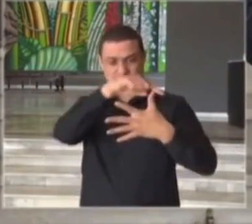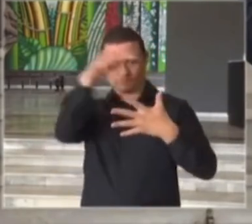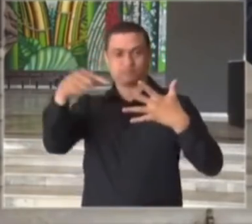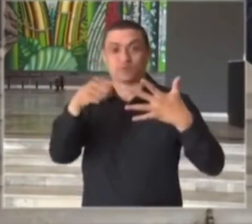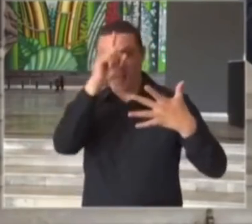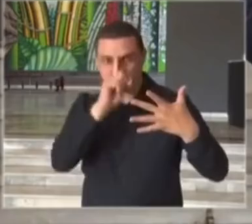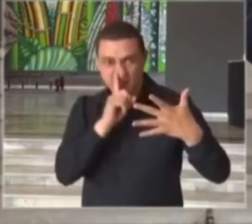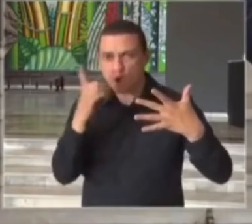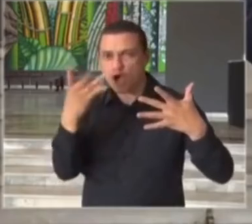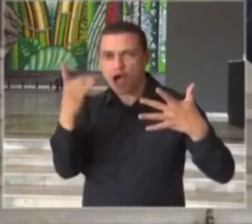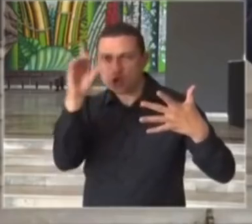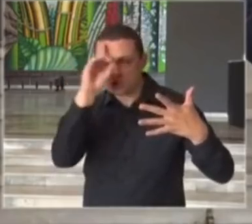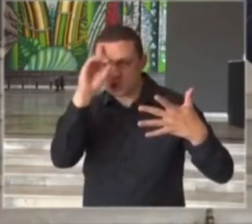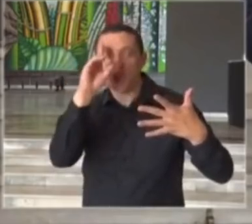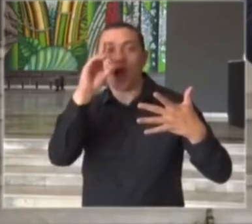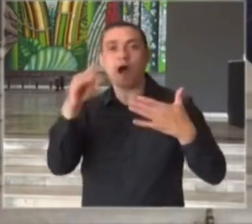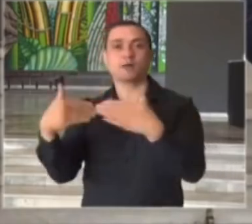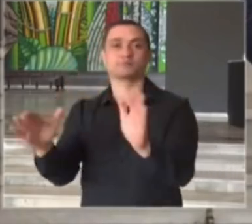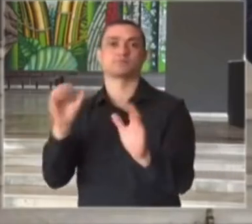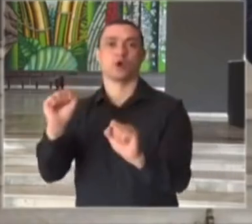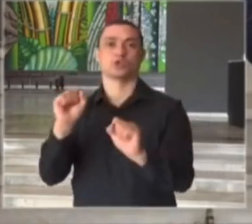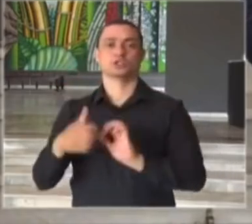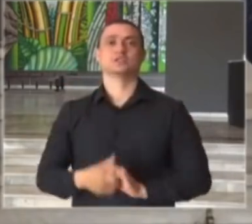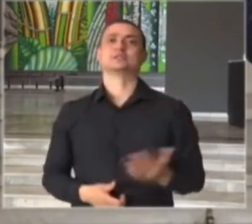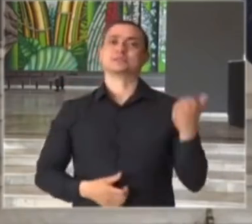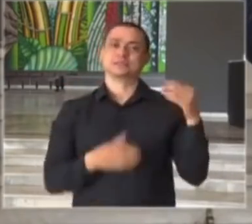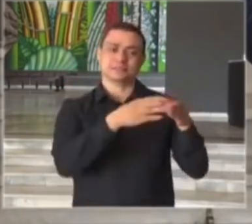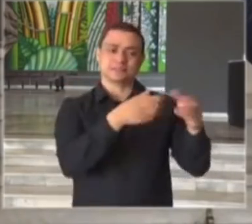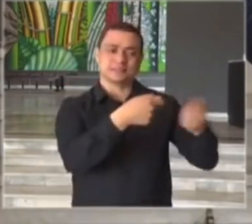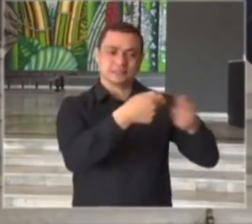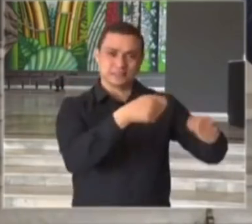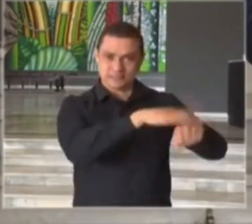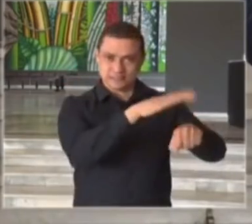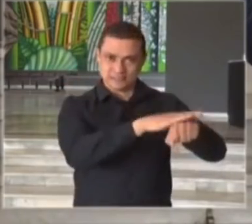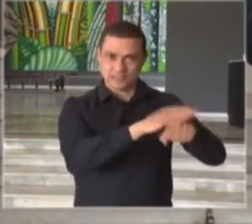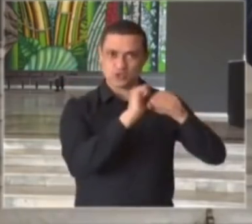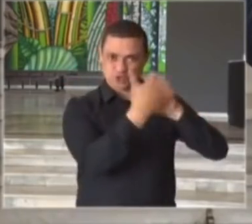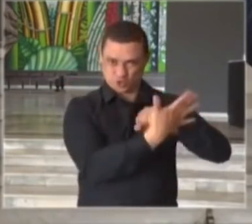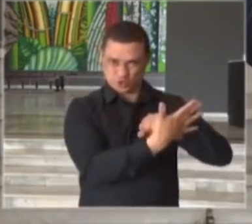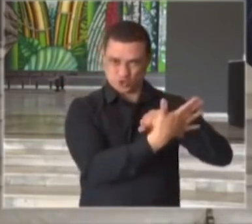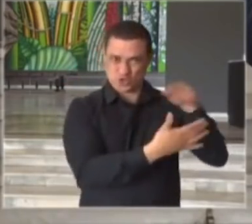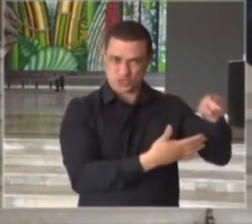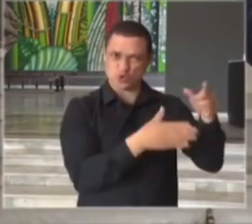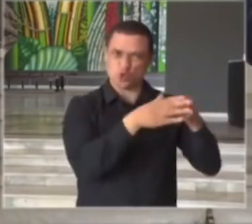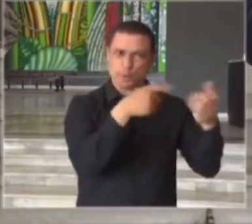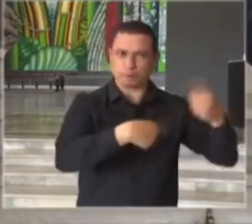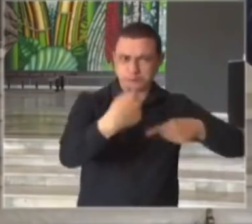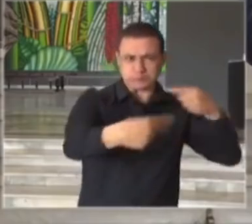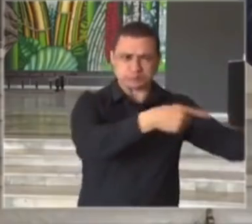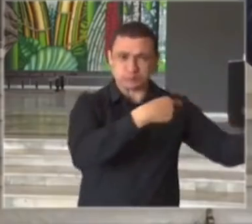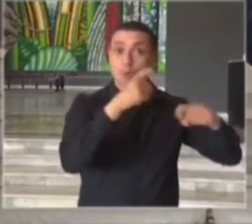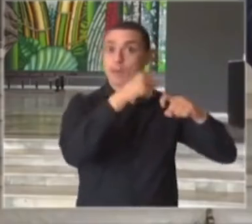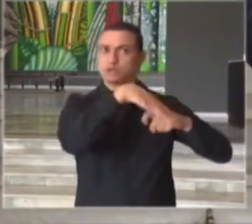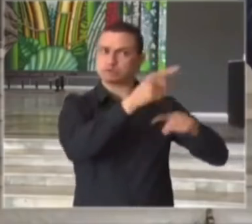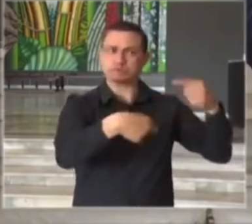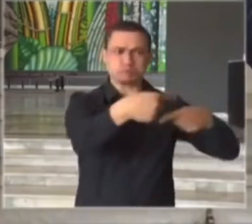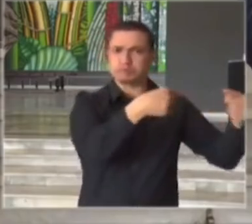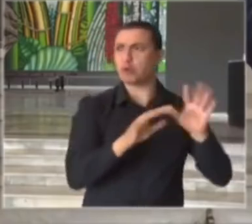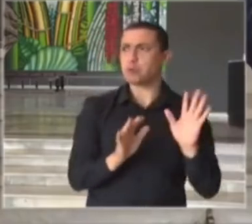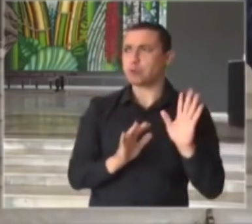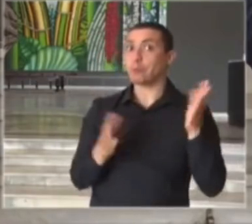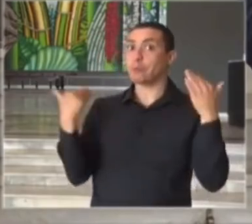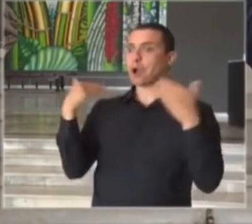amarela. Depois de rigorosa análise, o Centro de Contingência do Covid-19 constatou que não houve impacto